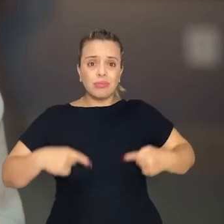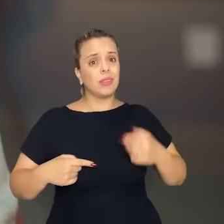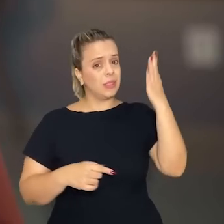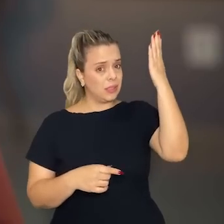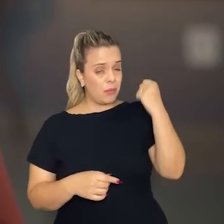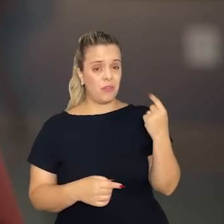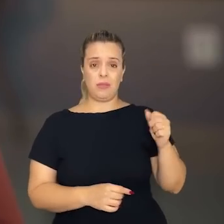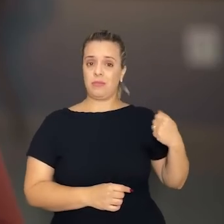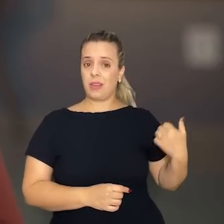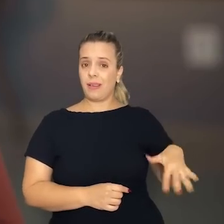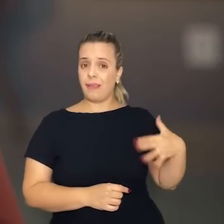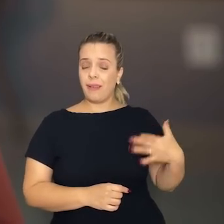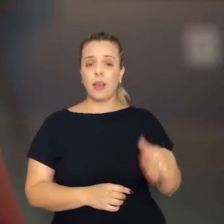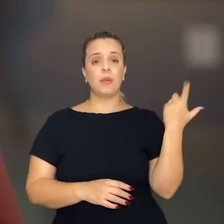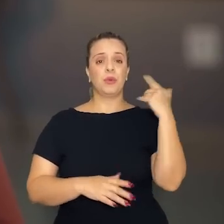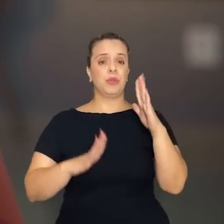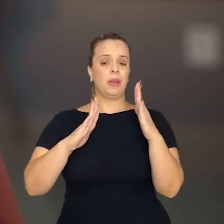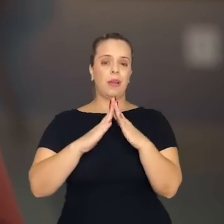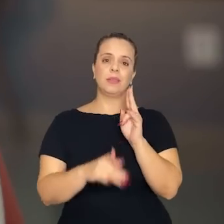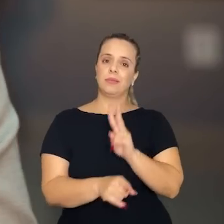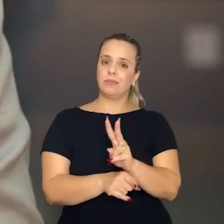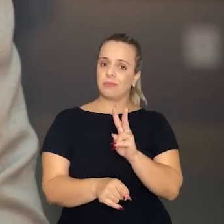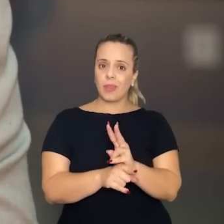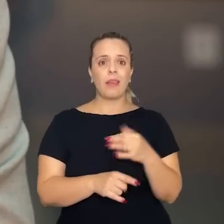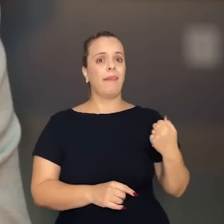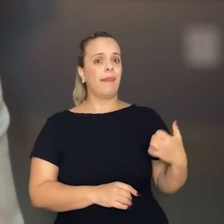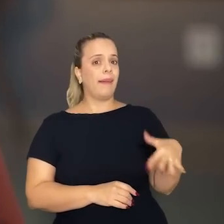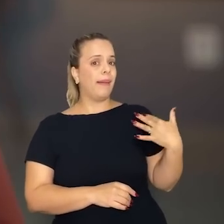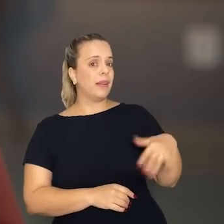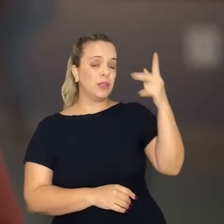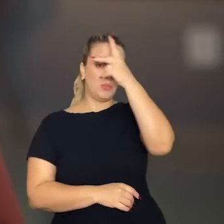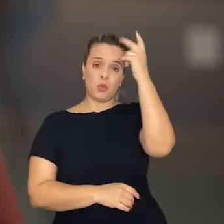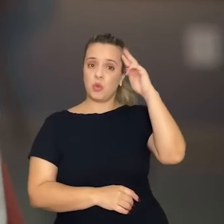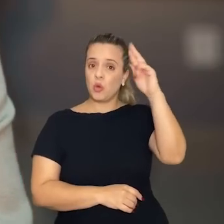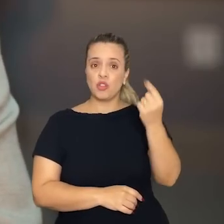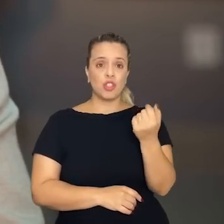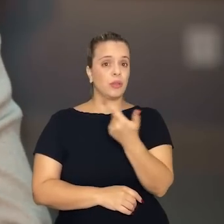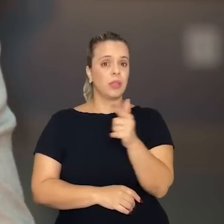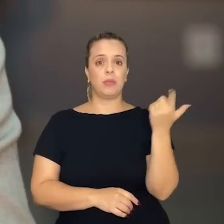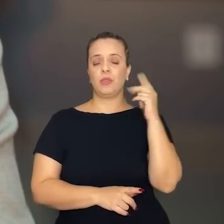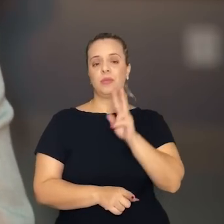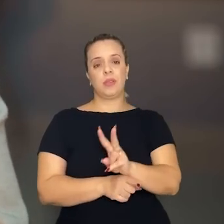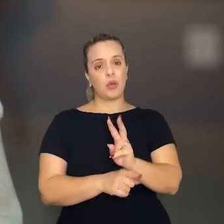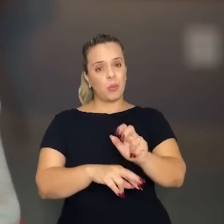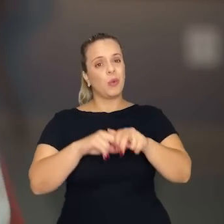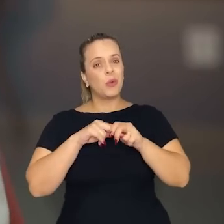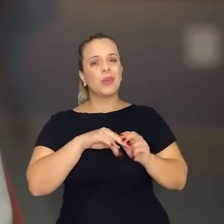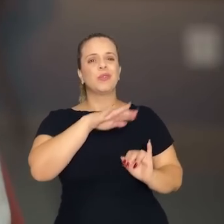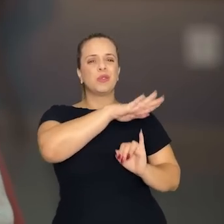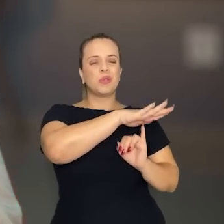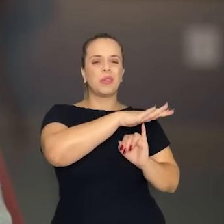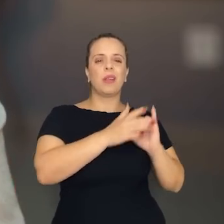caro, manter aqueles casarões tombados é caro, as pessoas que são donos não têm dinheiro, então o IFAM e outras